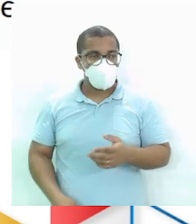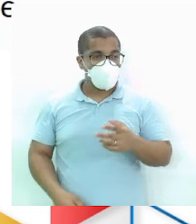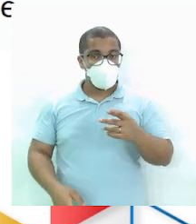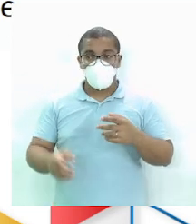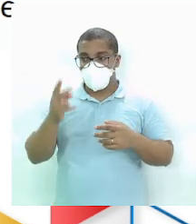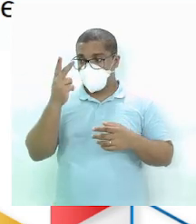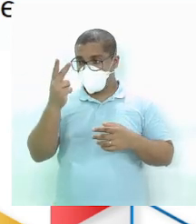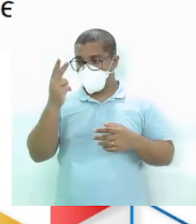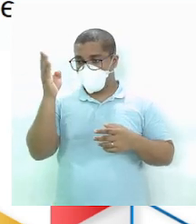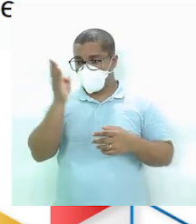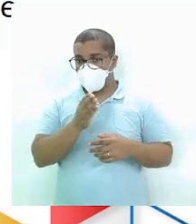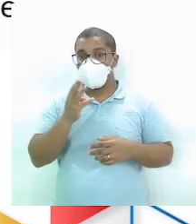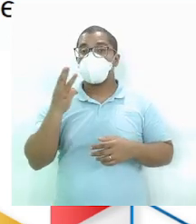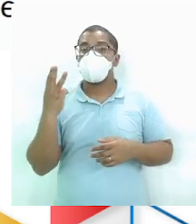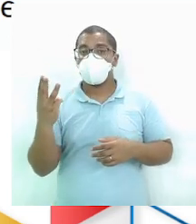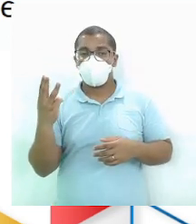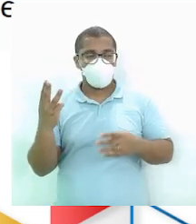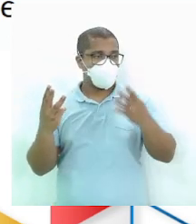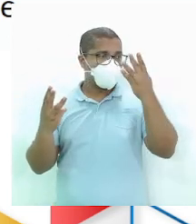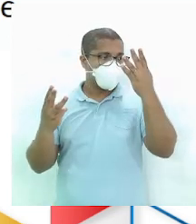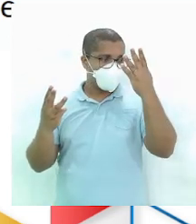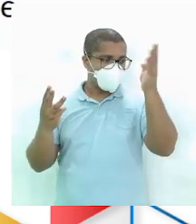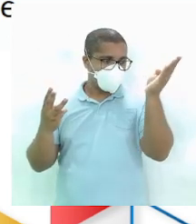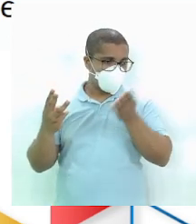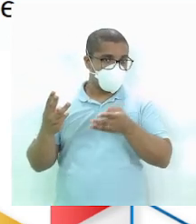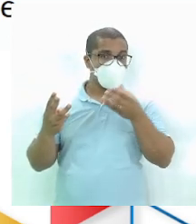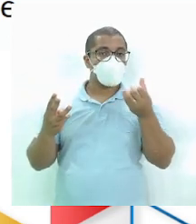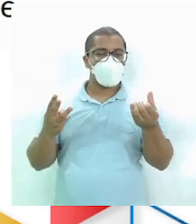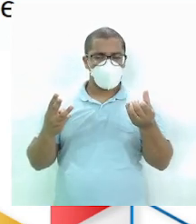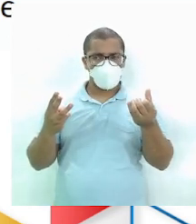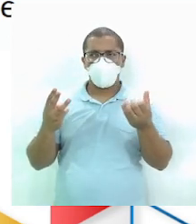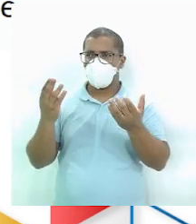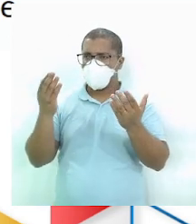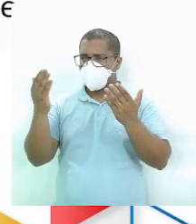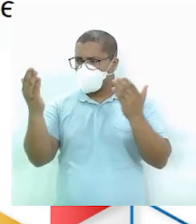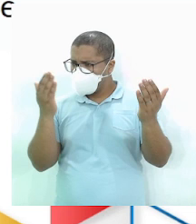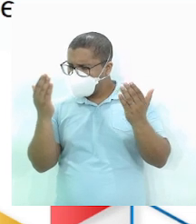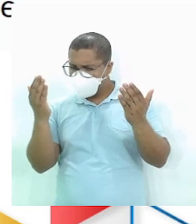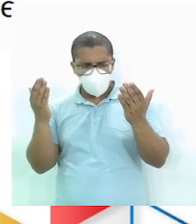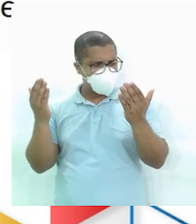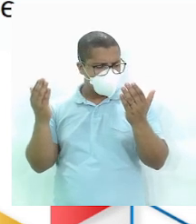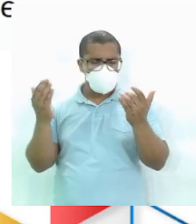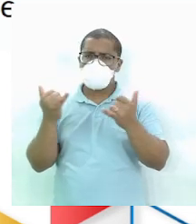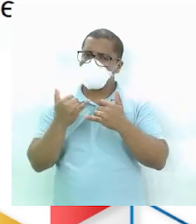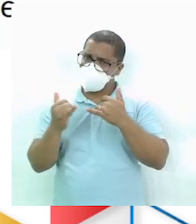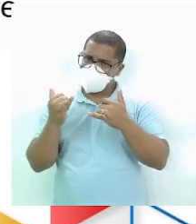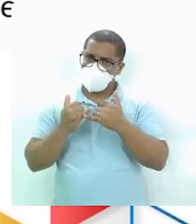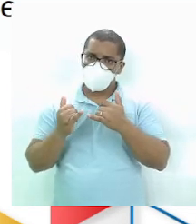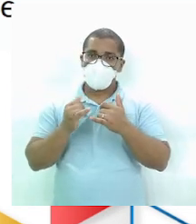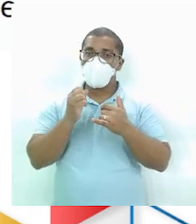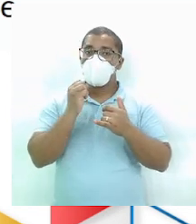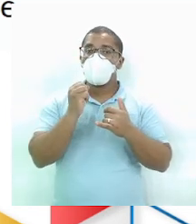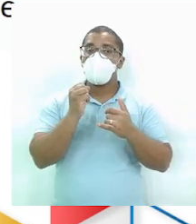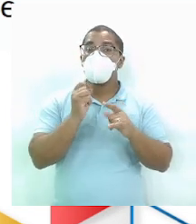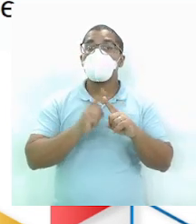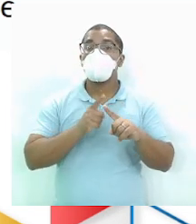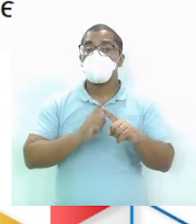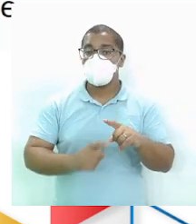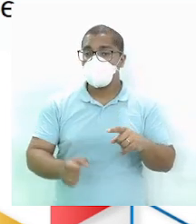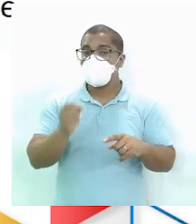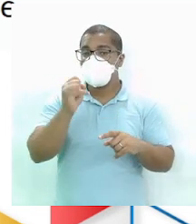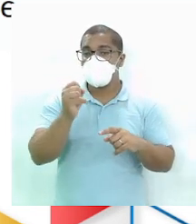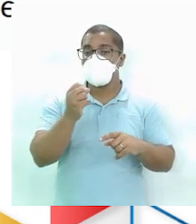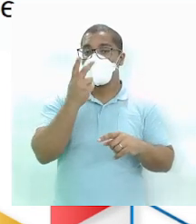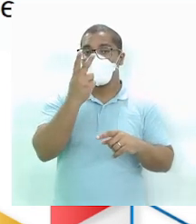terços E quatro sextos Eles são proporcionais Por que professor? Porque se eu multiplicar Dois por